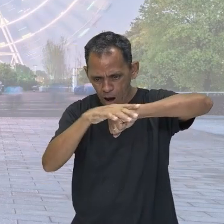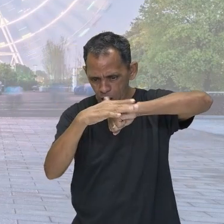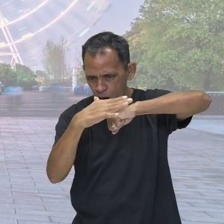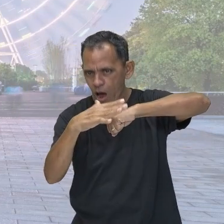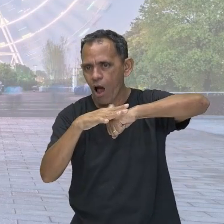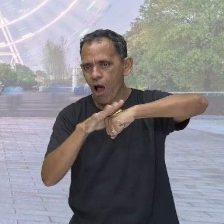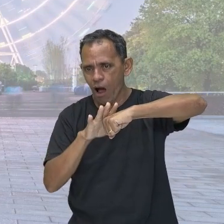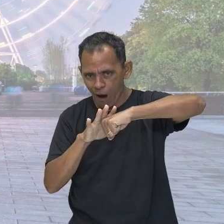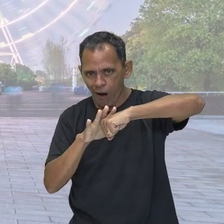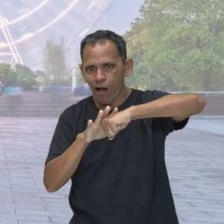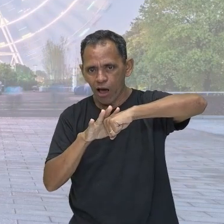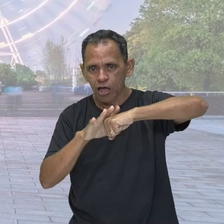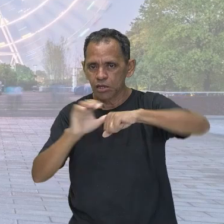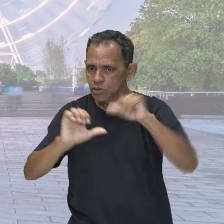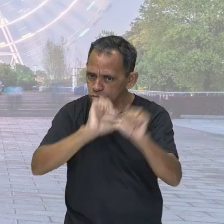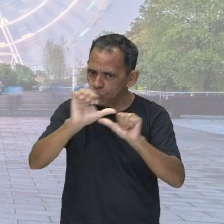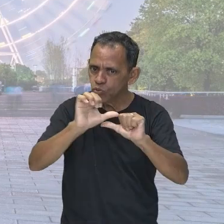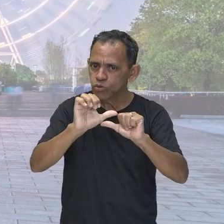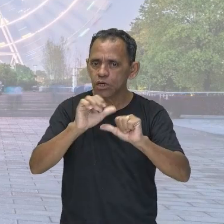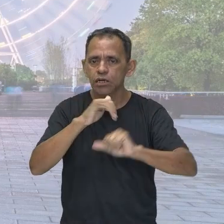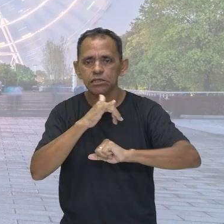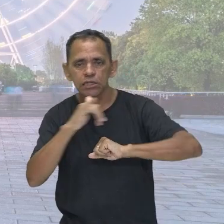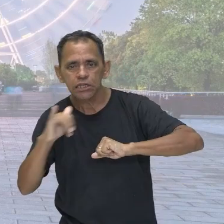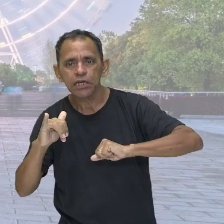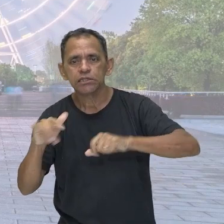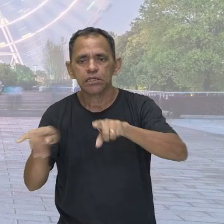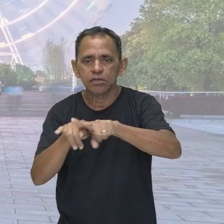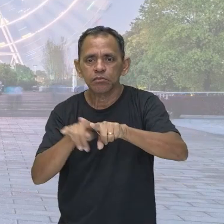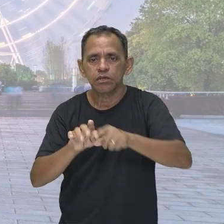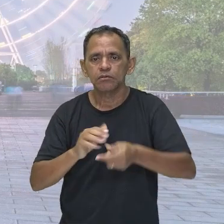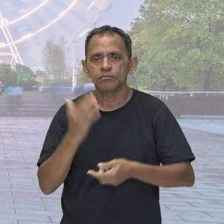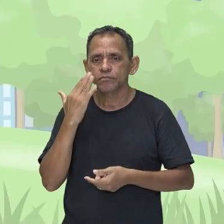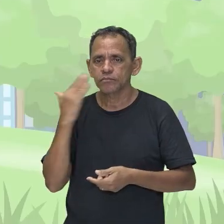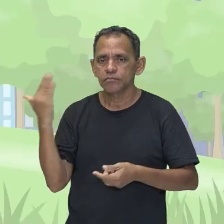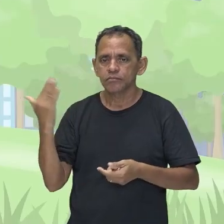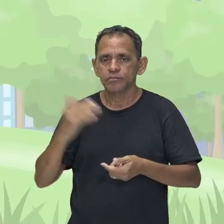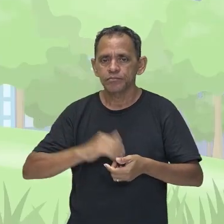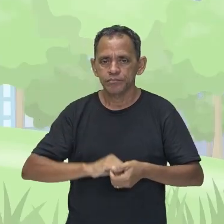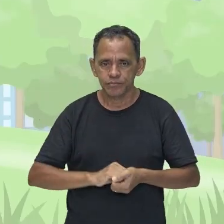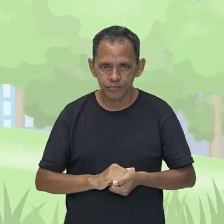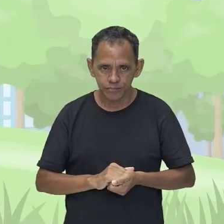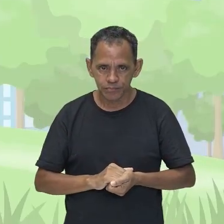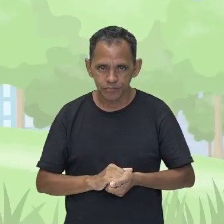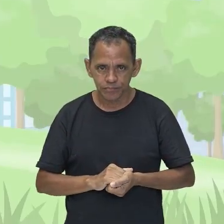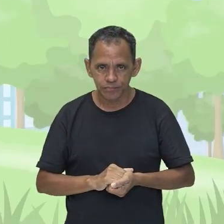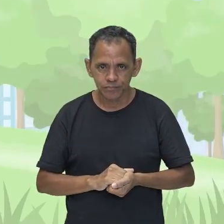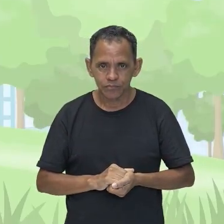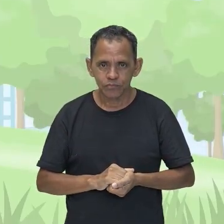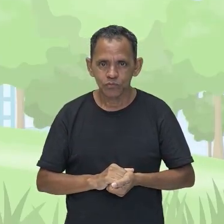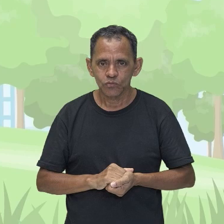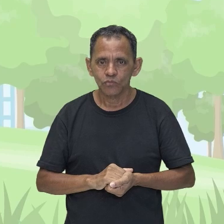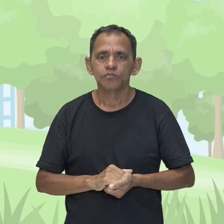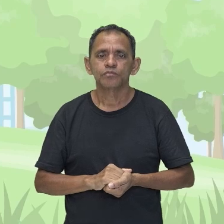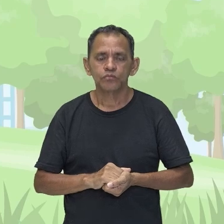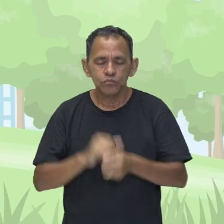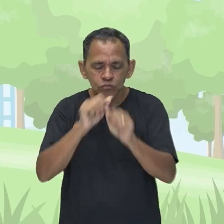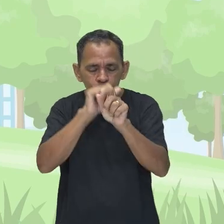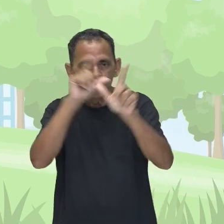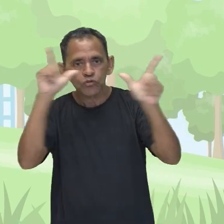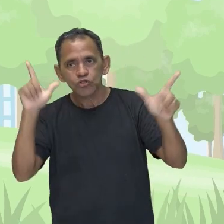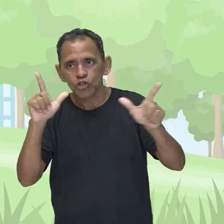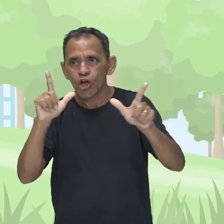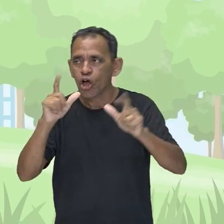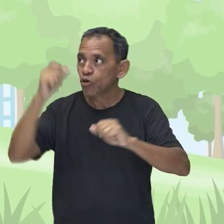vamos entender melhor como é que funciona essa energia? Dá só uma olhada no que eu preparei para vocês. Ao amanhecer, a luz solar atinge os